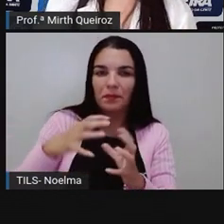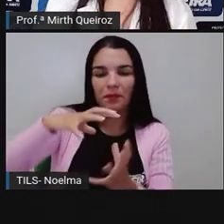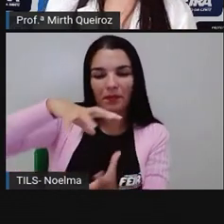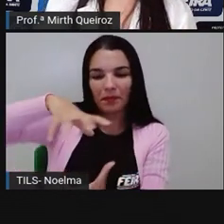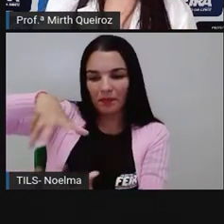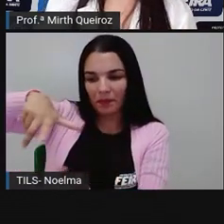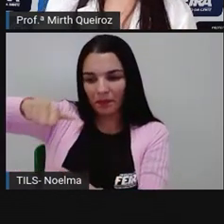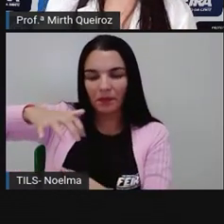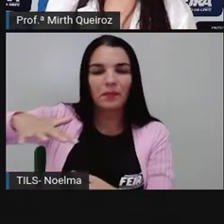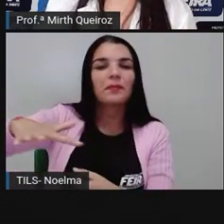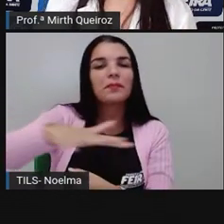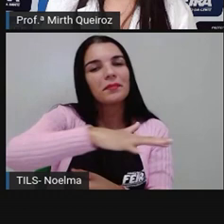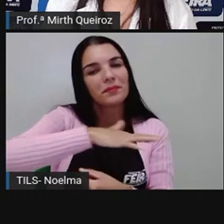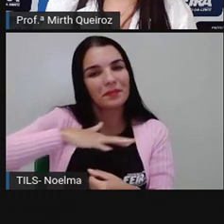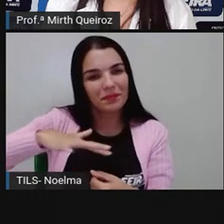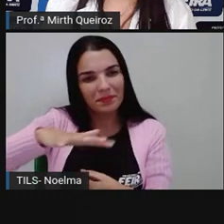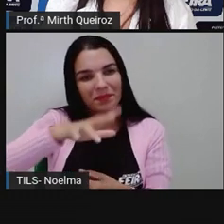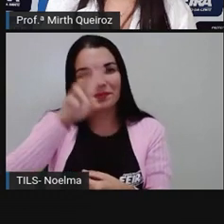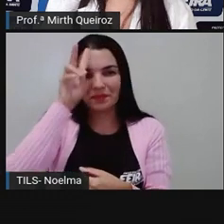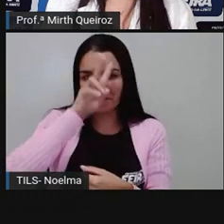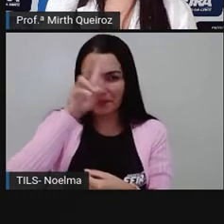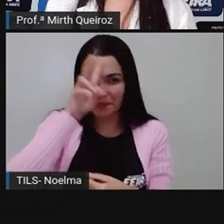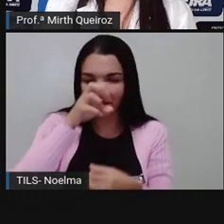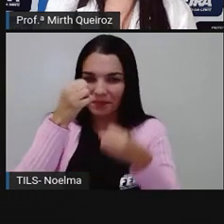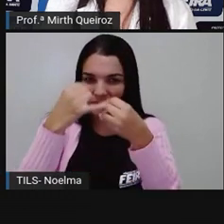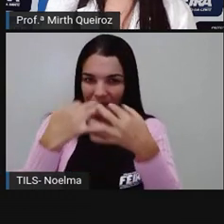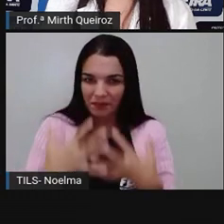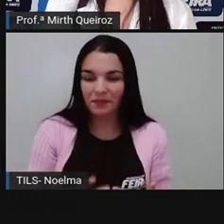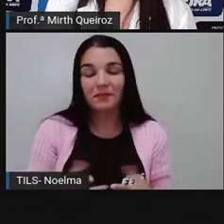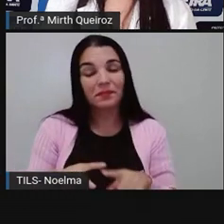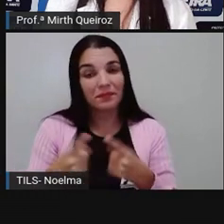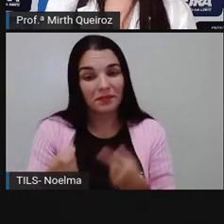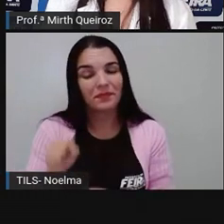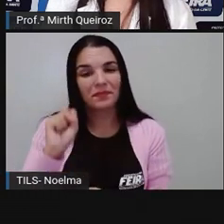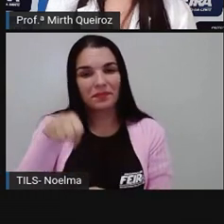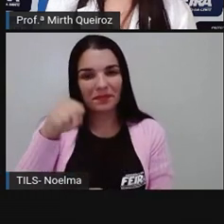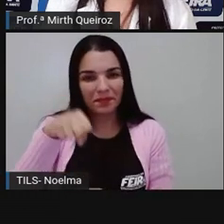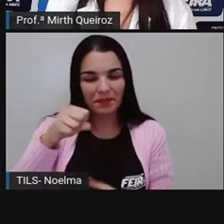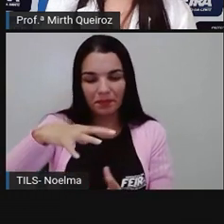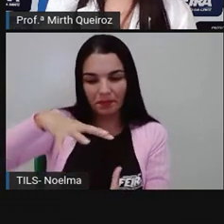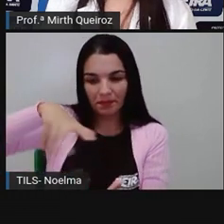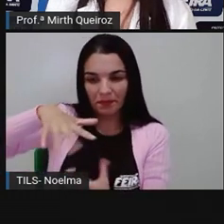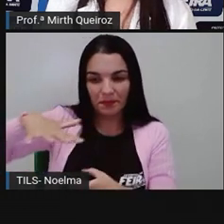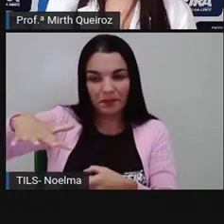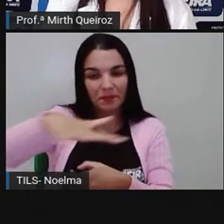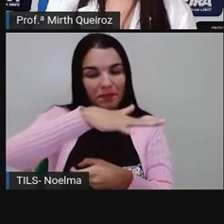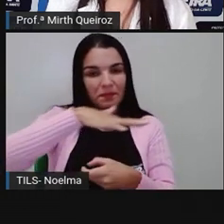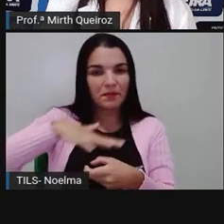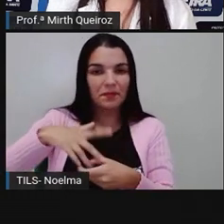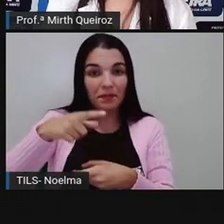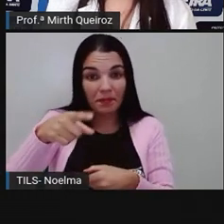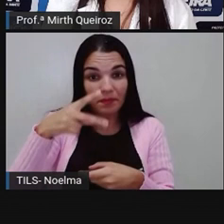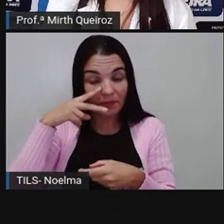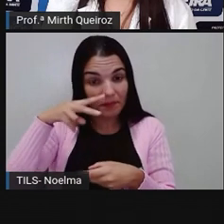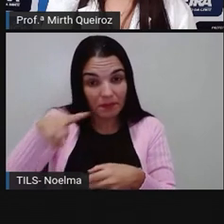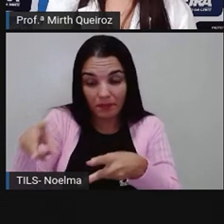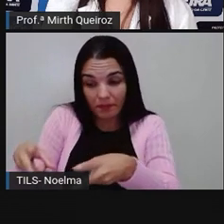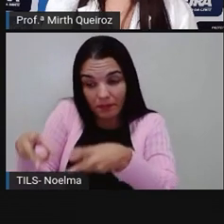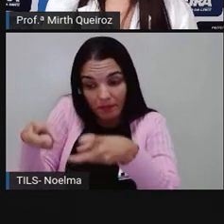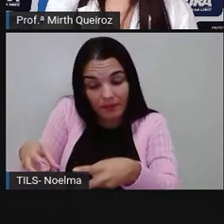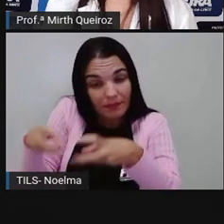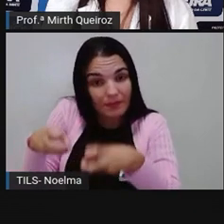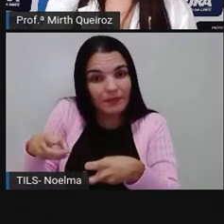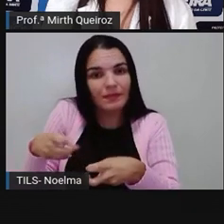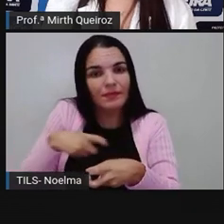Vai formar um ecossistema E é justamente Esse ecossistema Que vocês vão estar Observando